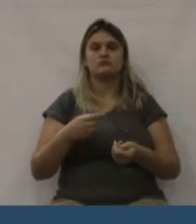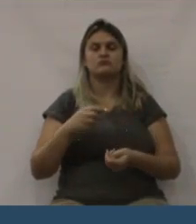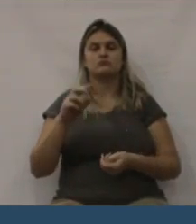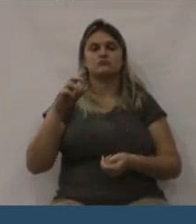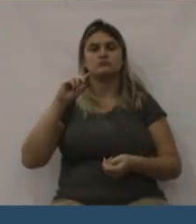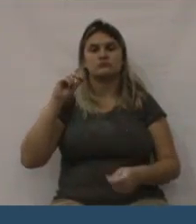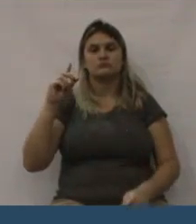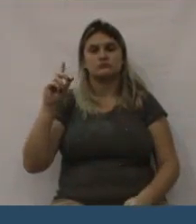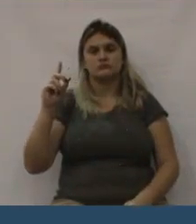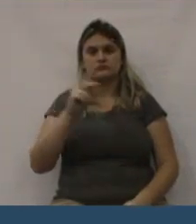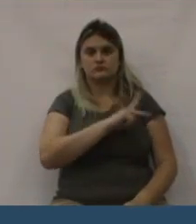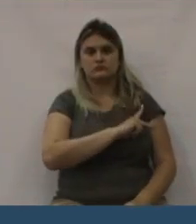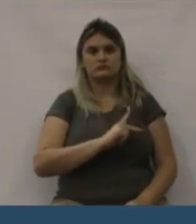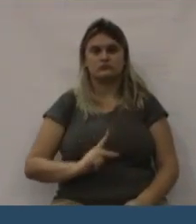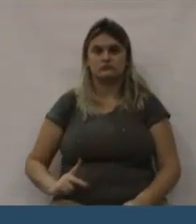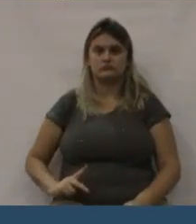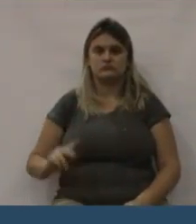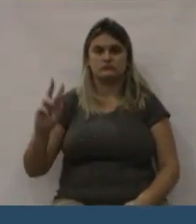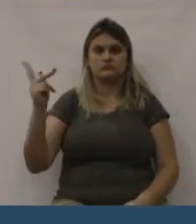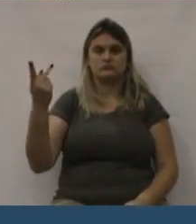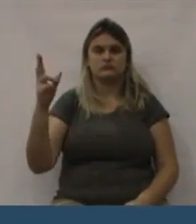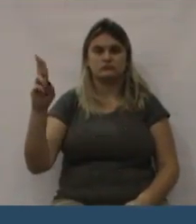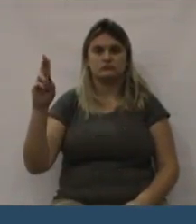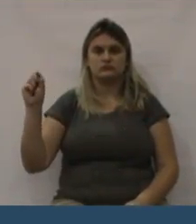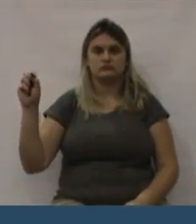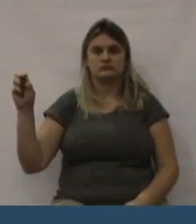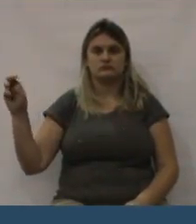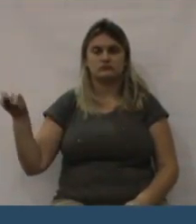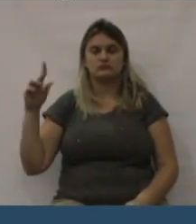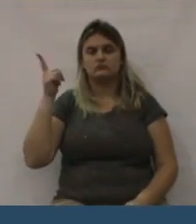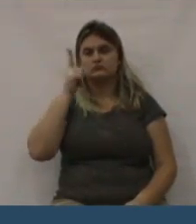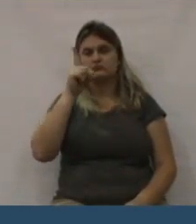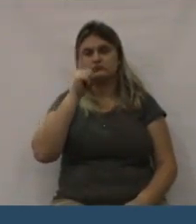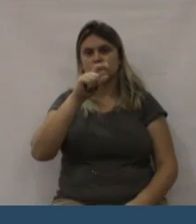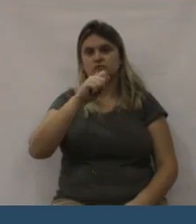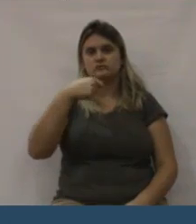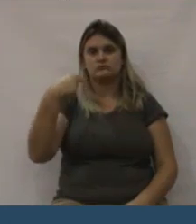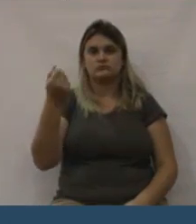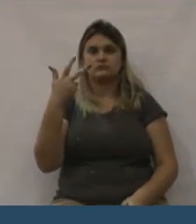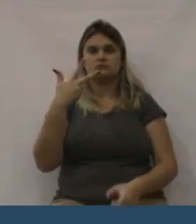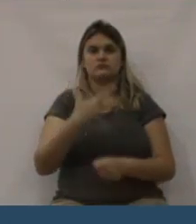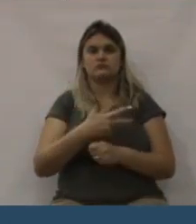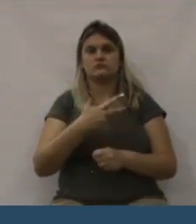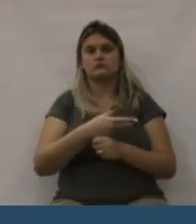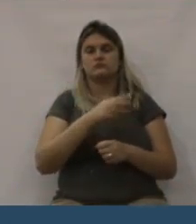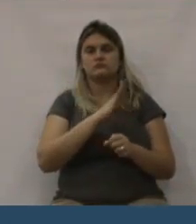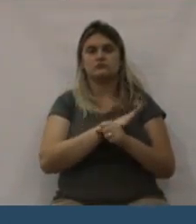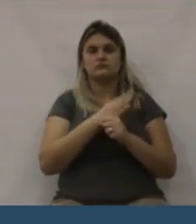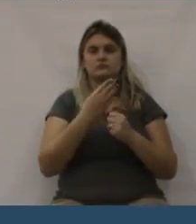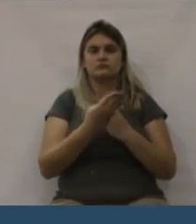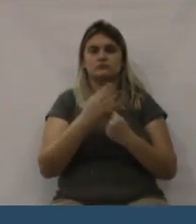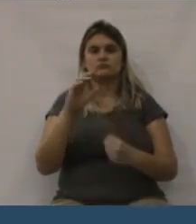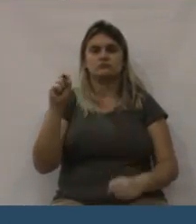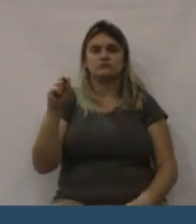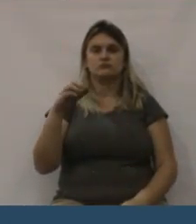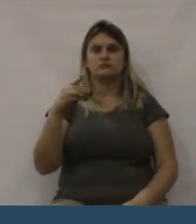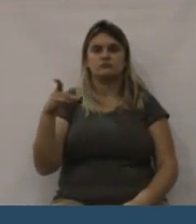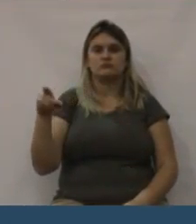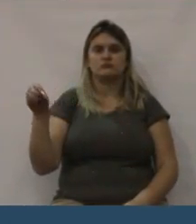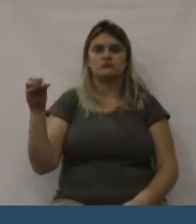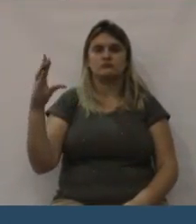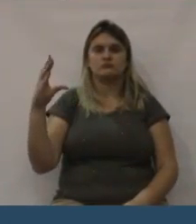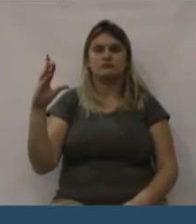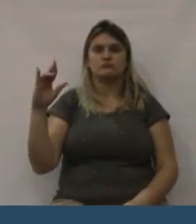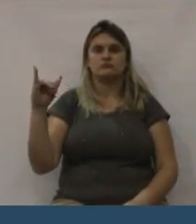dos Idosos, hoje aí representada pelo Sérgio, Sérgio Jaskil, que está aí. Ele